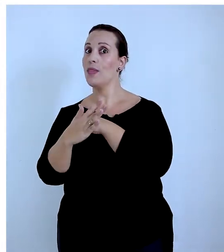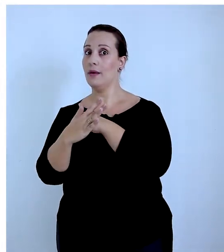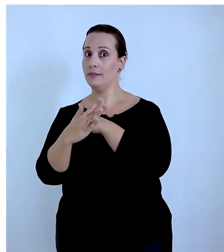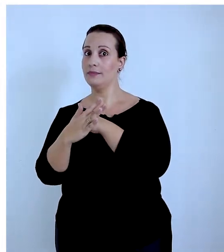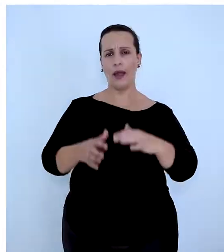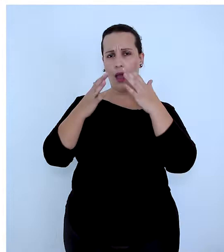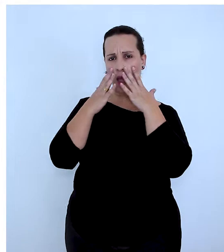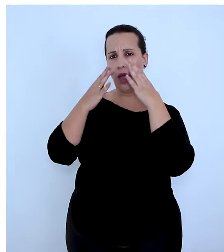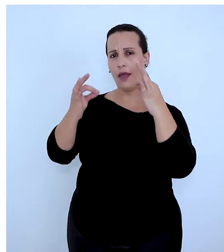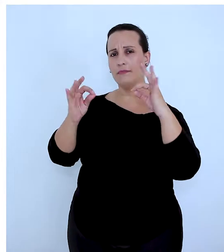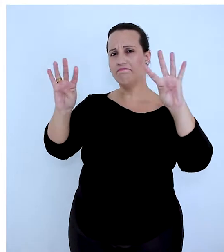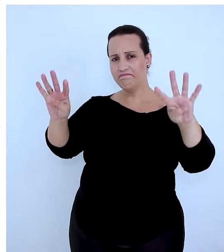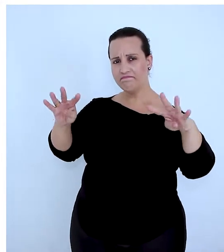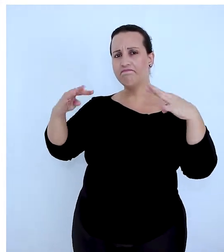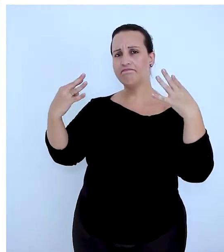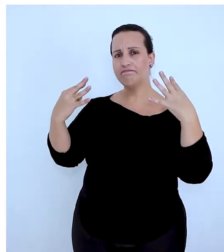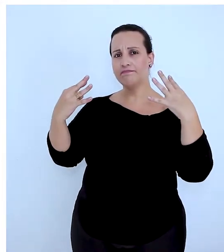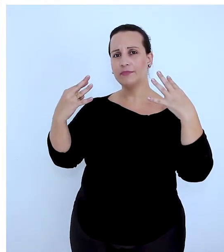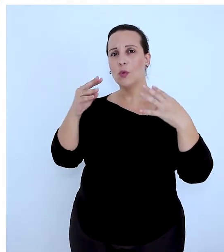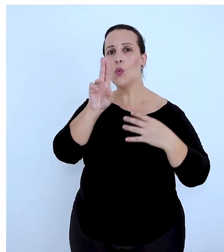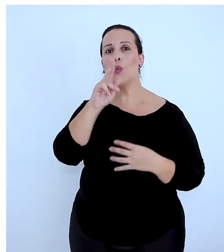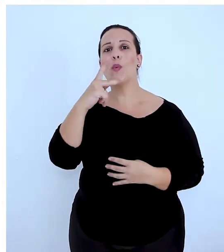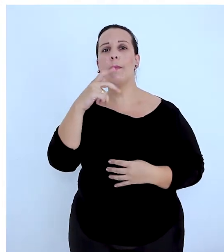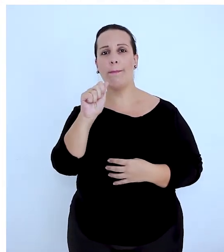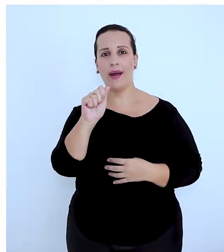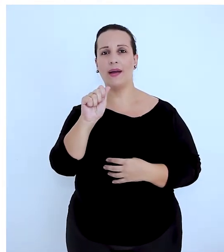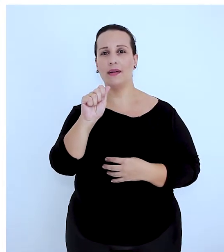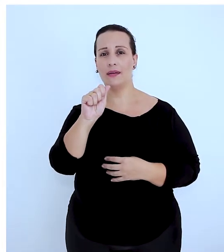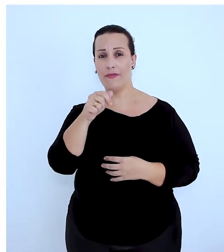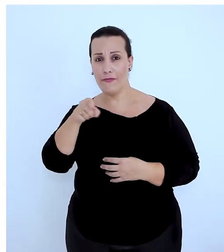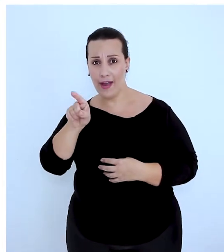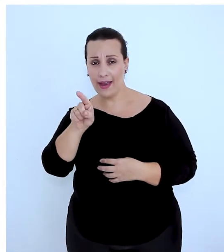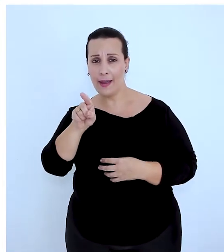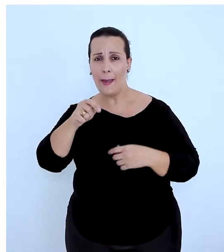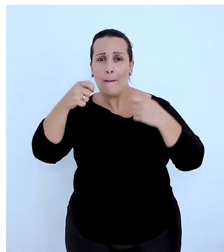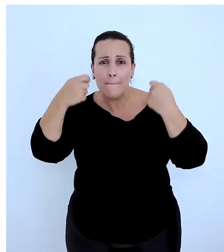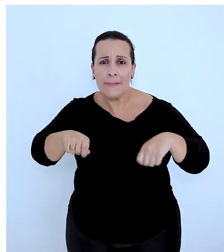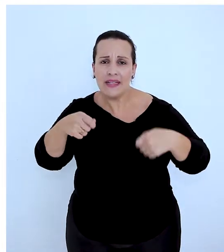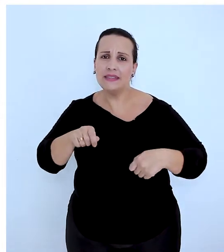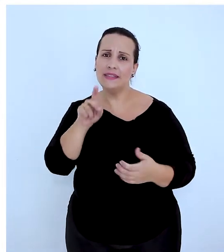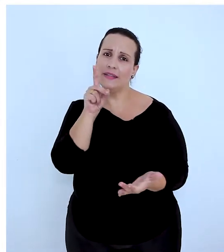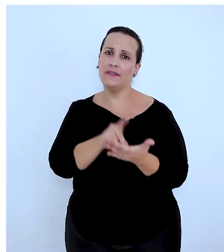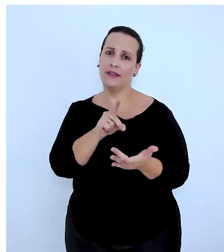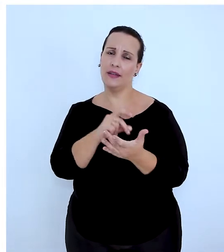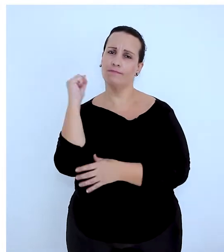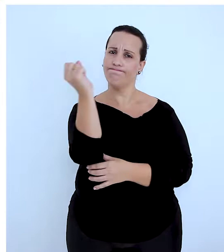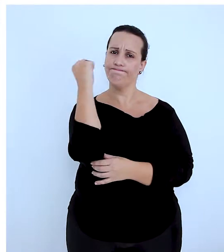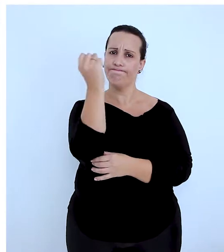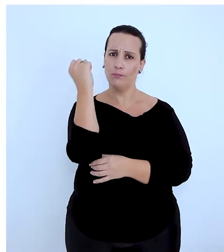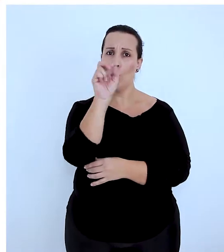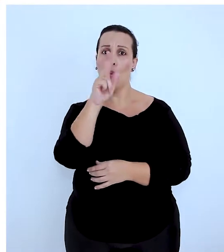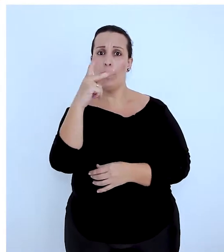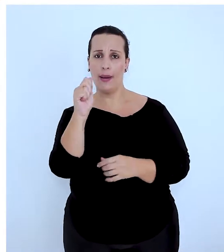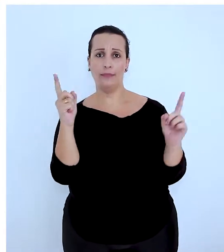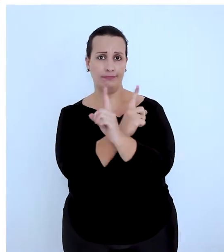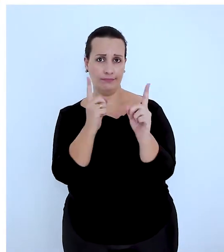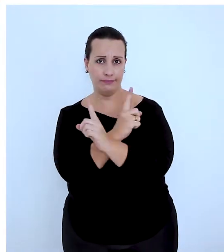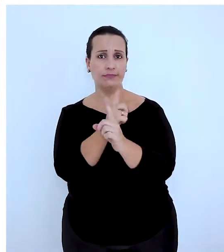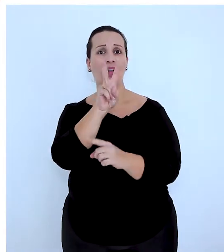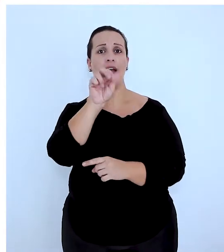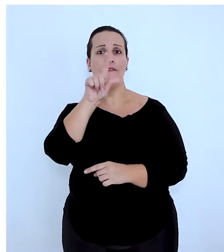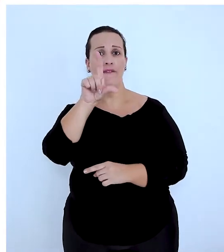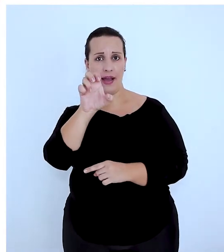coronavírus. Mas atenção! Só vá às UPAs se realmente precisar. As UPAs da Via